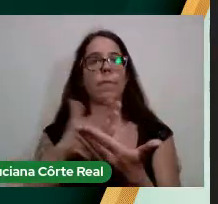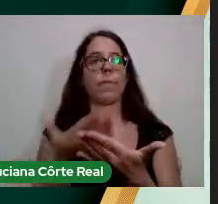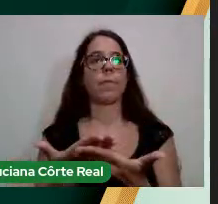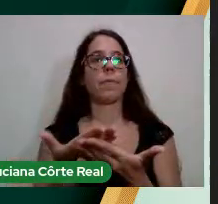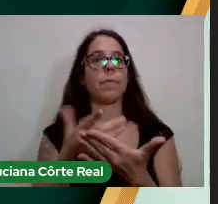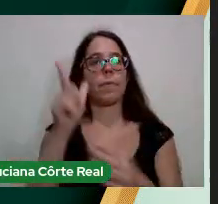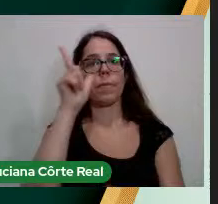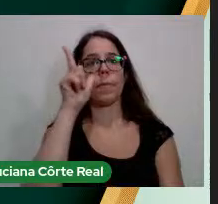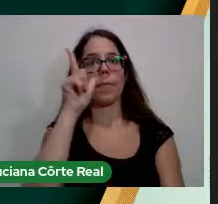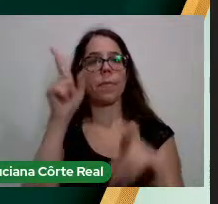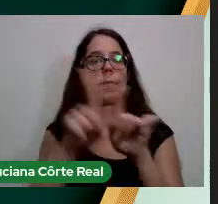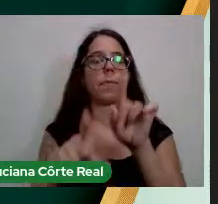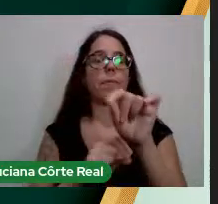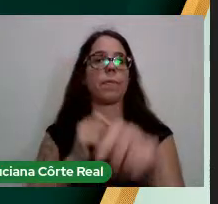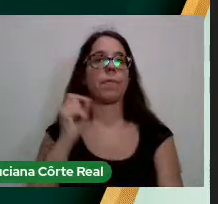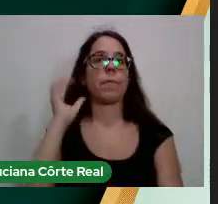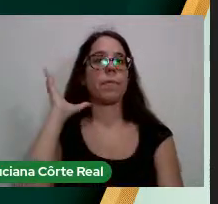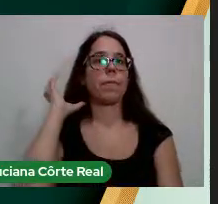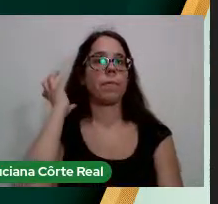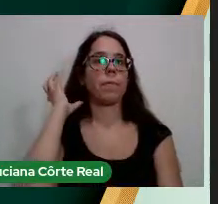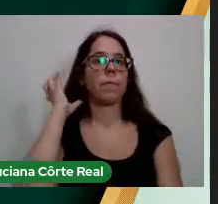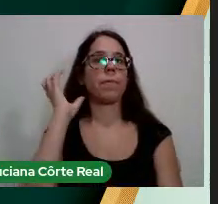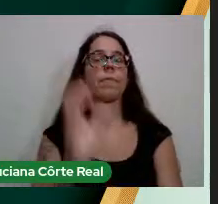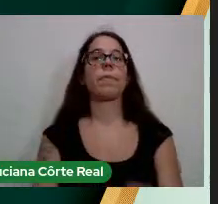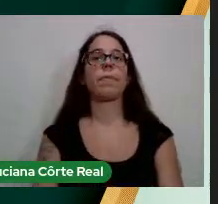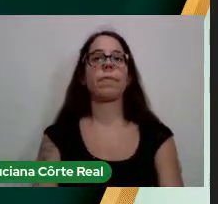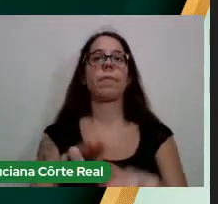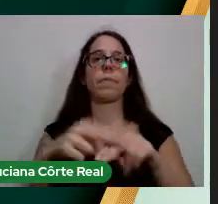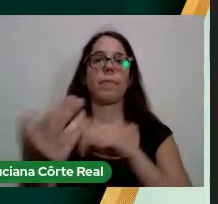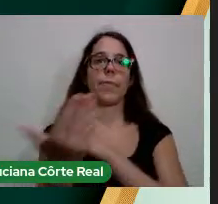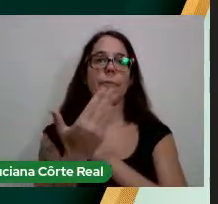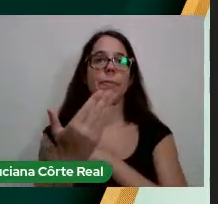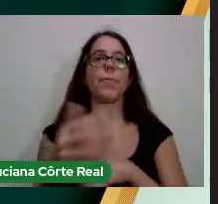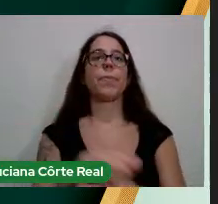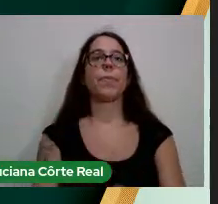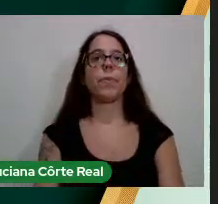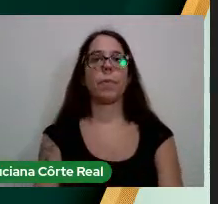Corte Real e Gabriela Lima Carrion pela colaboração.